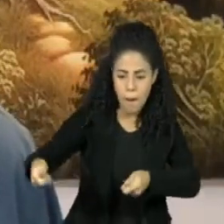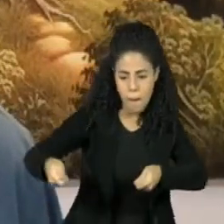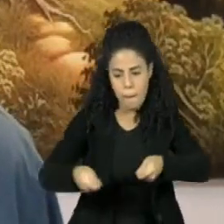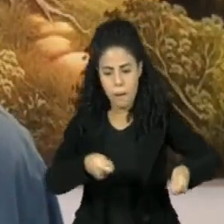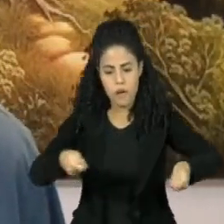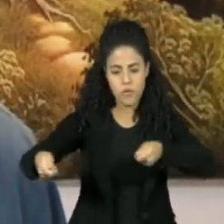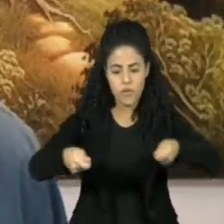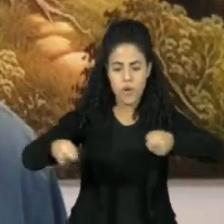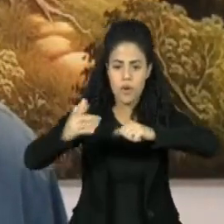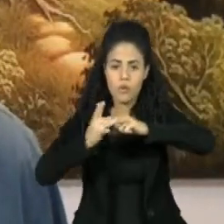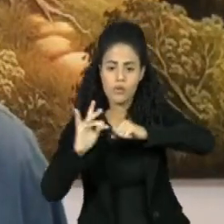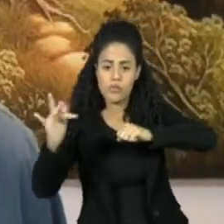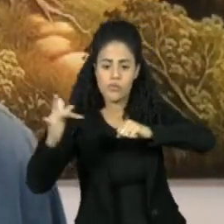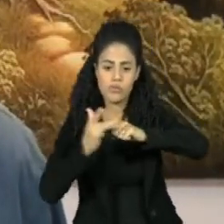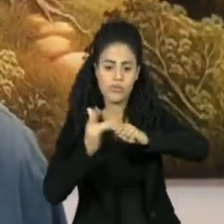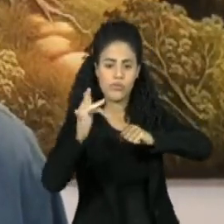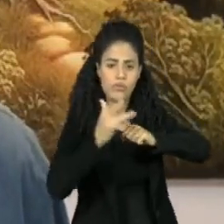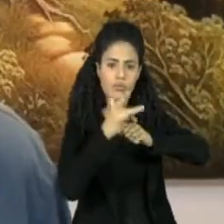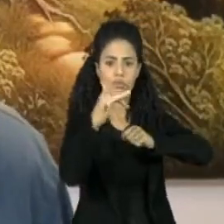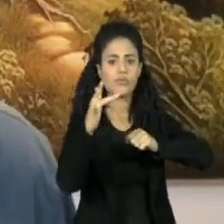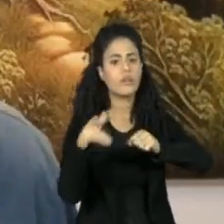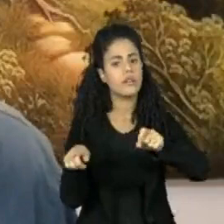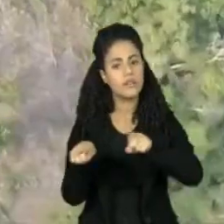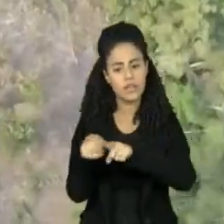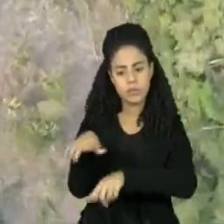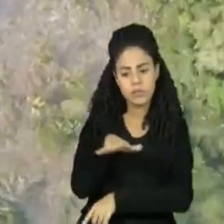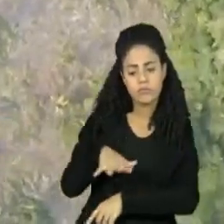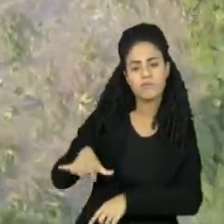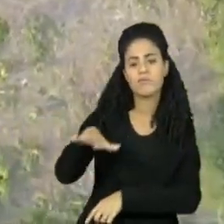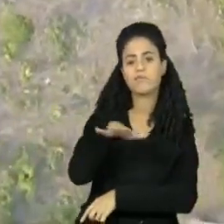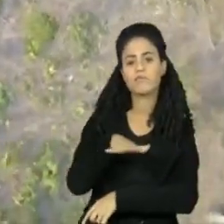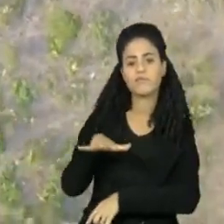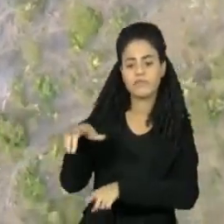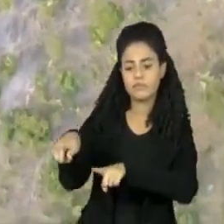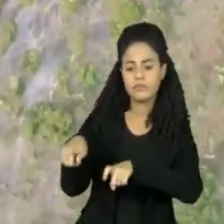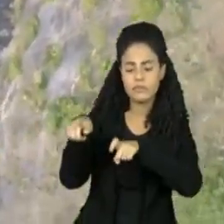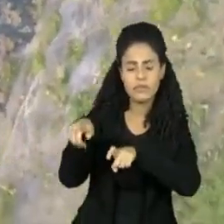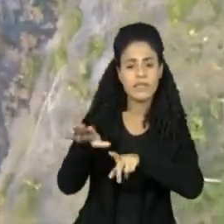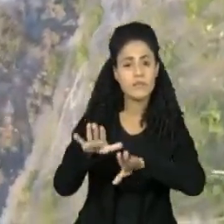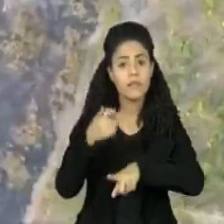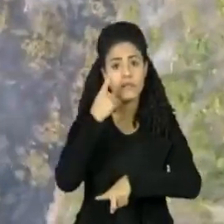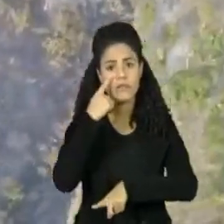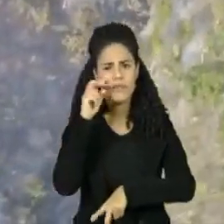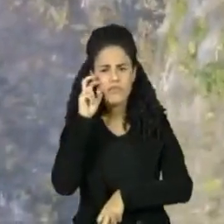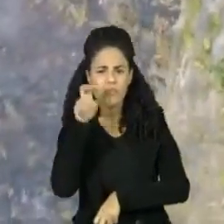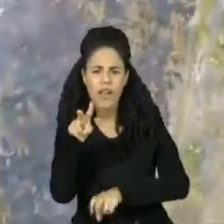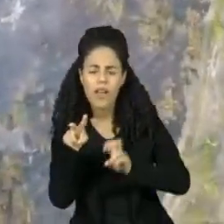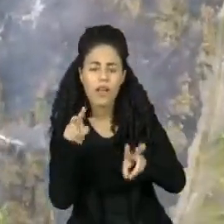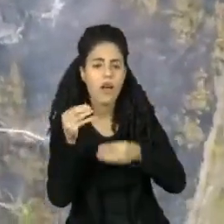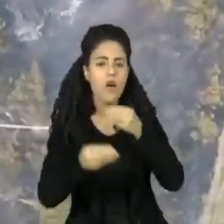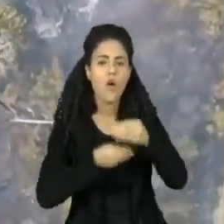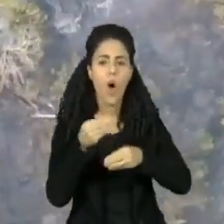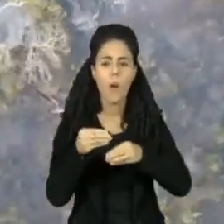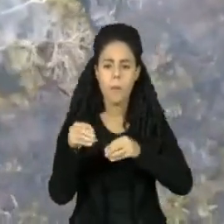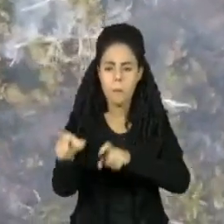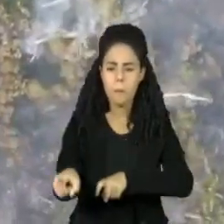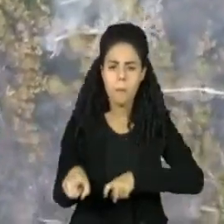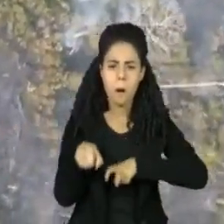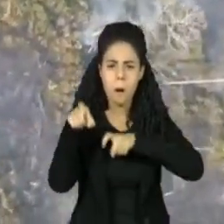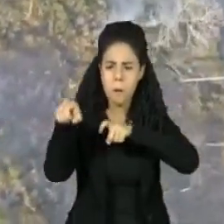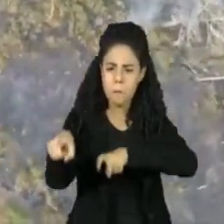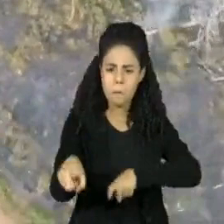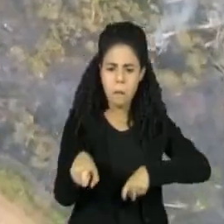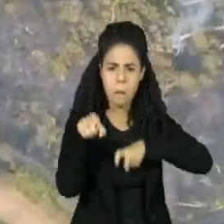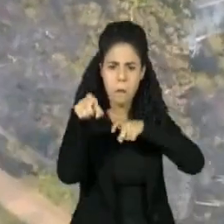mineração industrial e a conversão para áreas urbanas. Mas, de longe, o principal fator de pressão é a